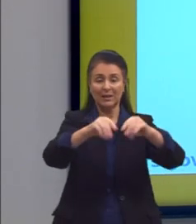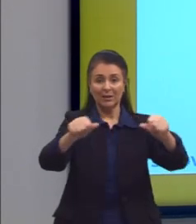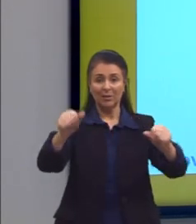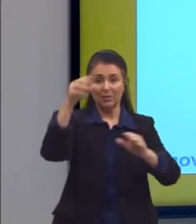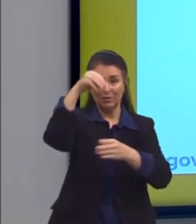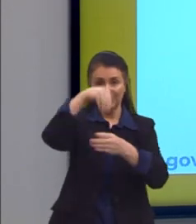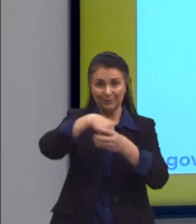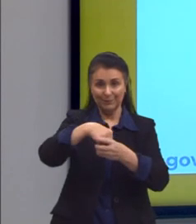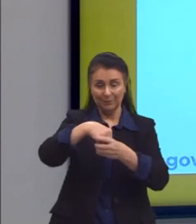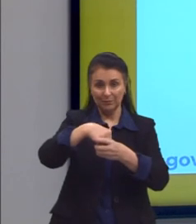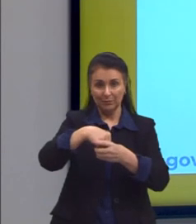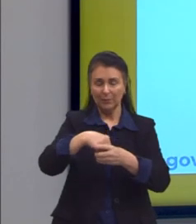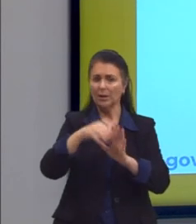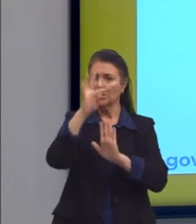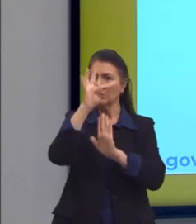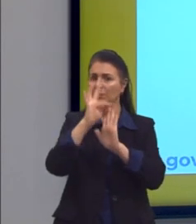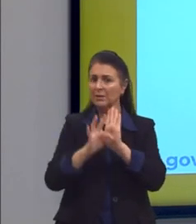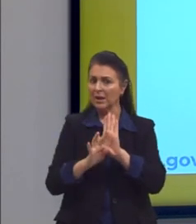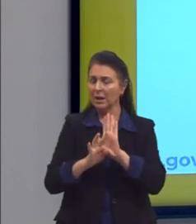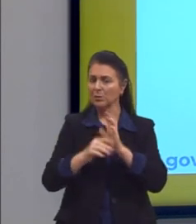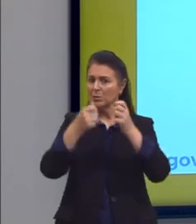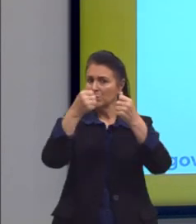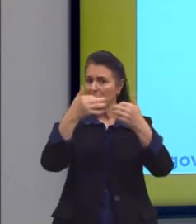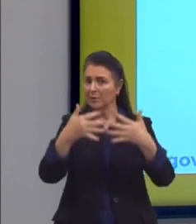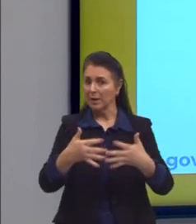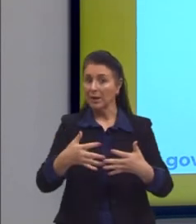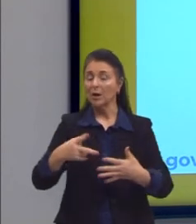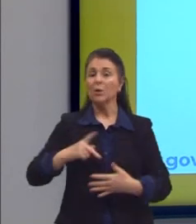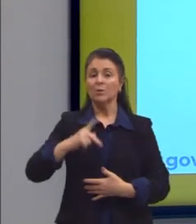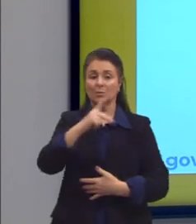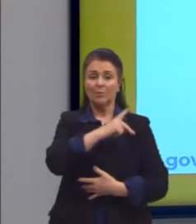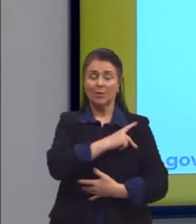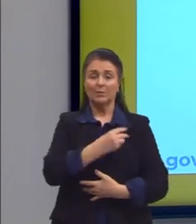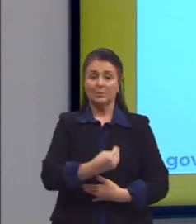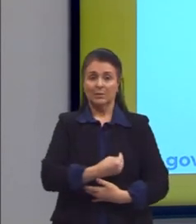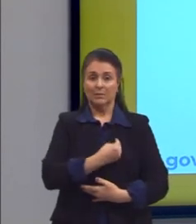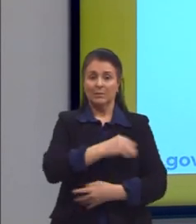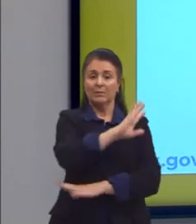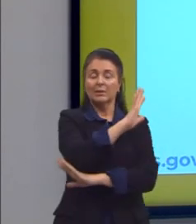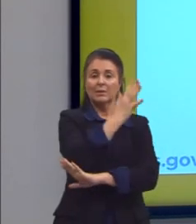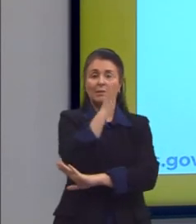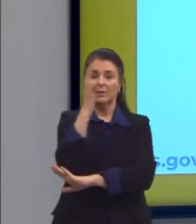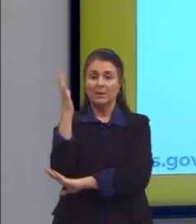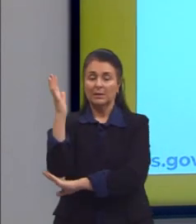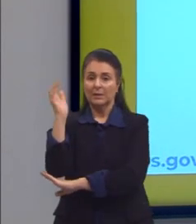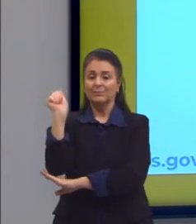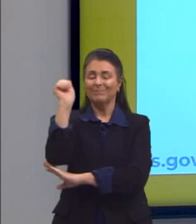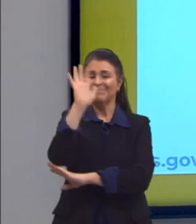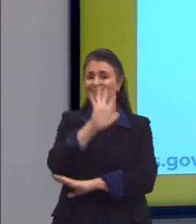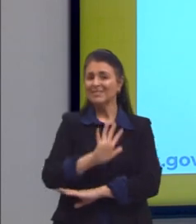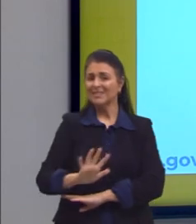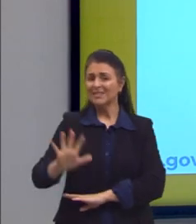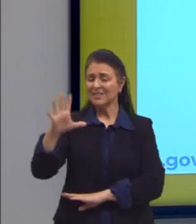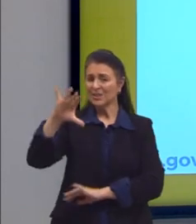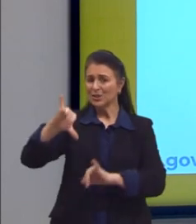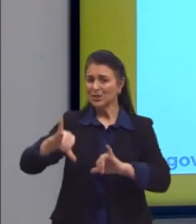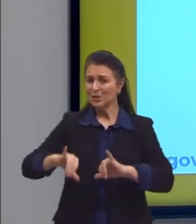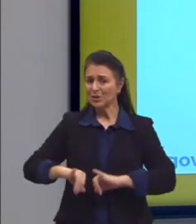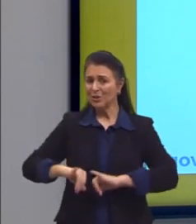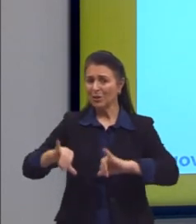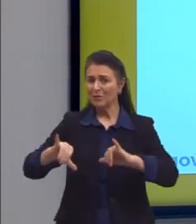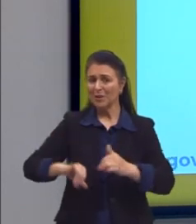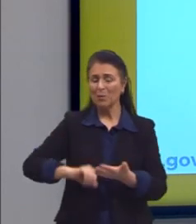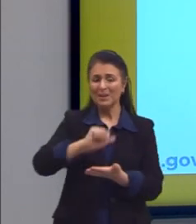está dizendo aqui? Que esses povos que vivem na floresta, eles geralmente sofrem muito com a atividade